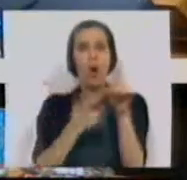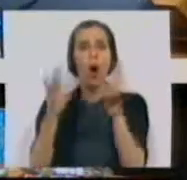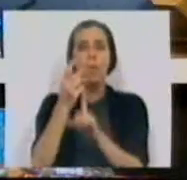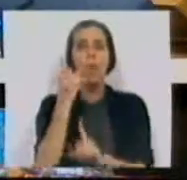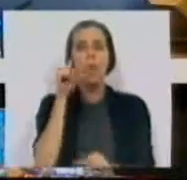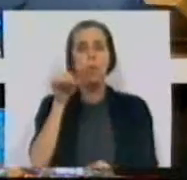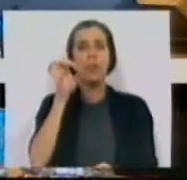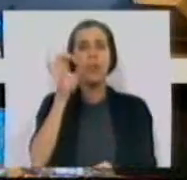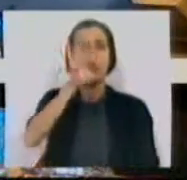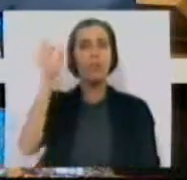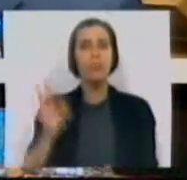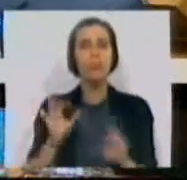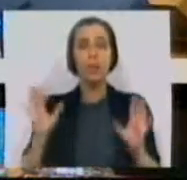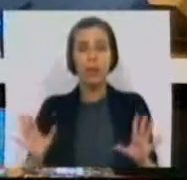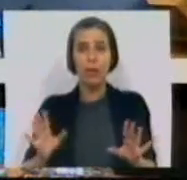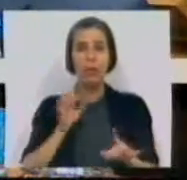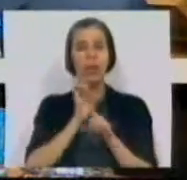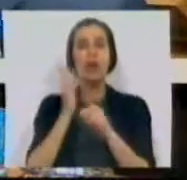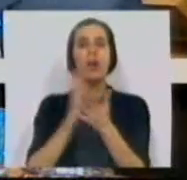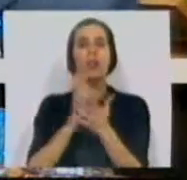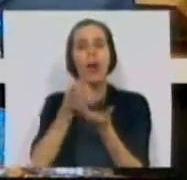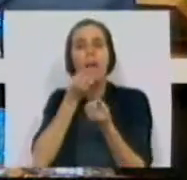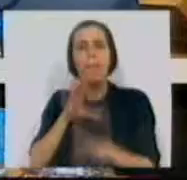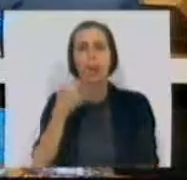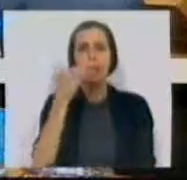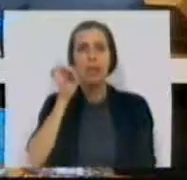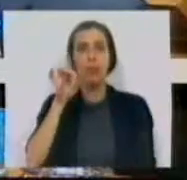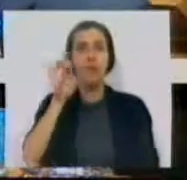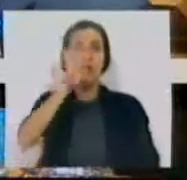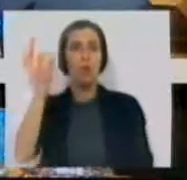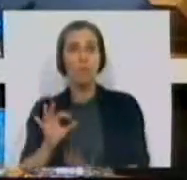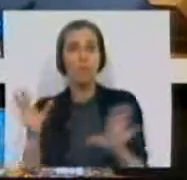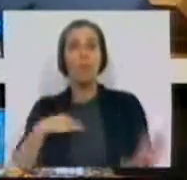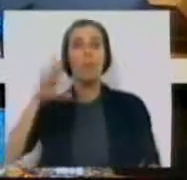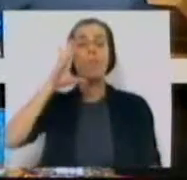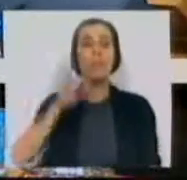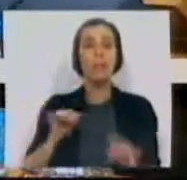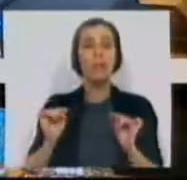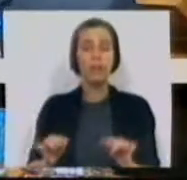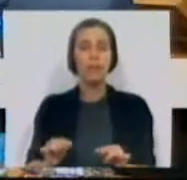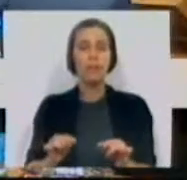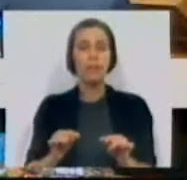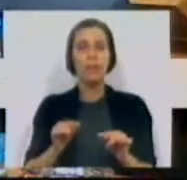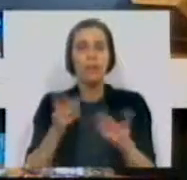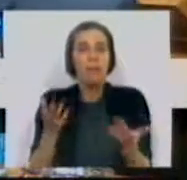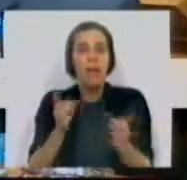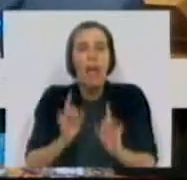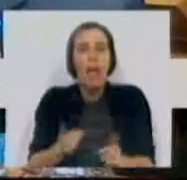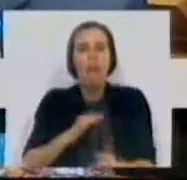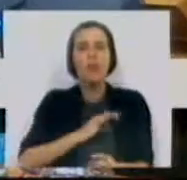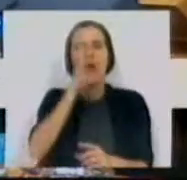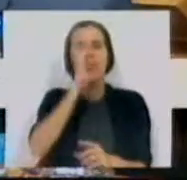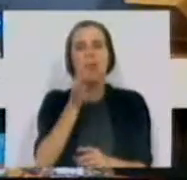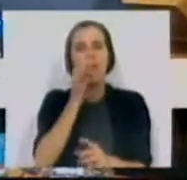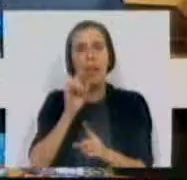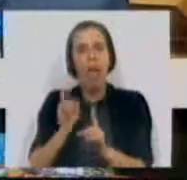1,6% quando as escolas perdem 7,6%. Não sei se era desta implosão que o Sr.